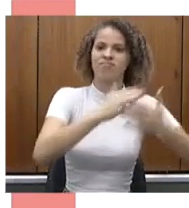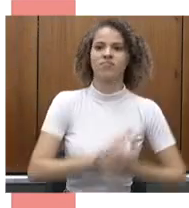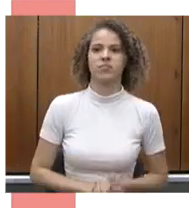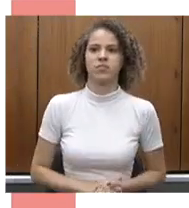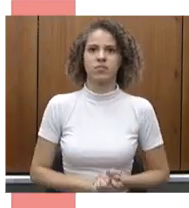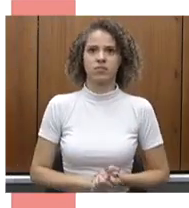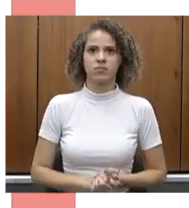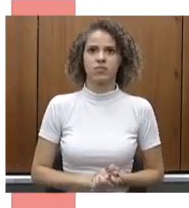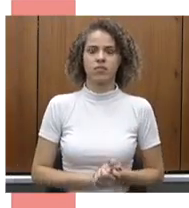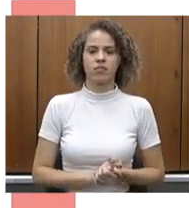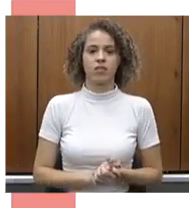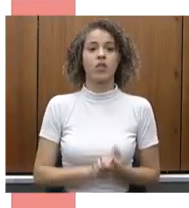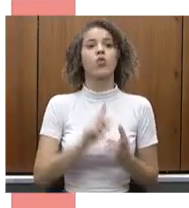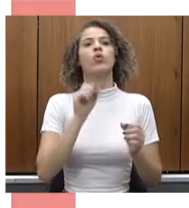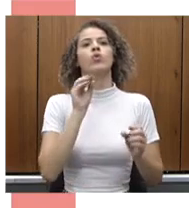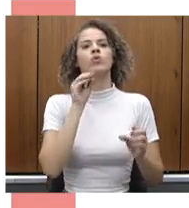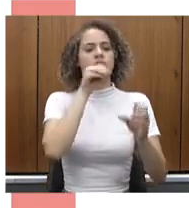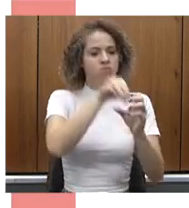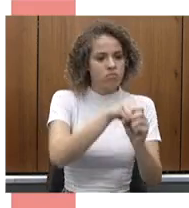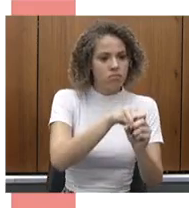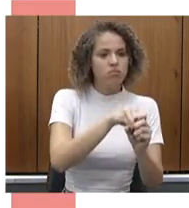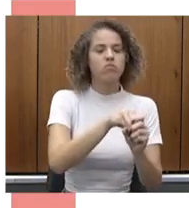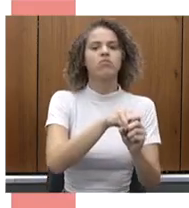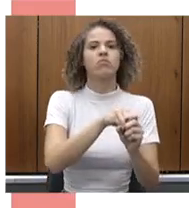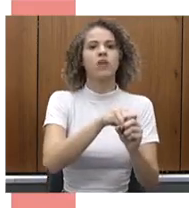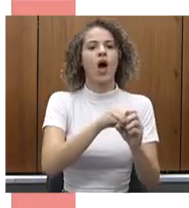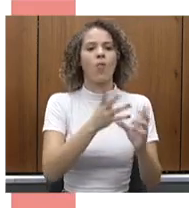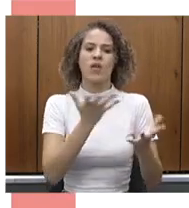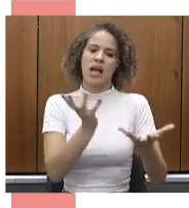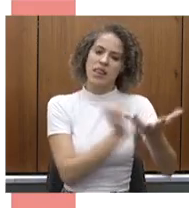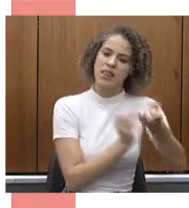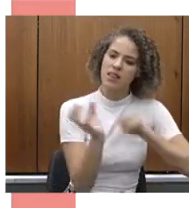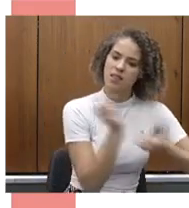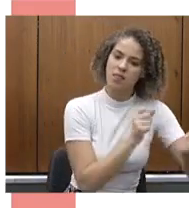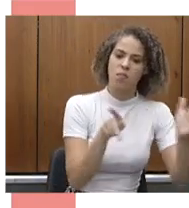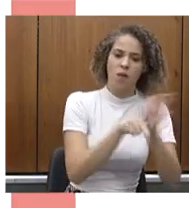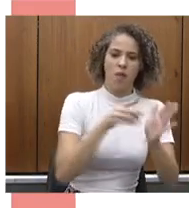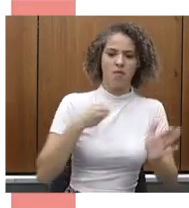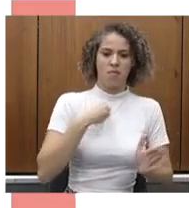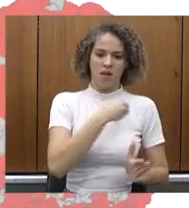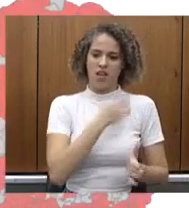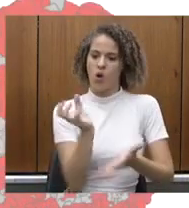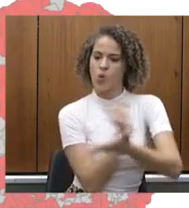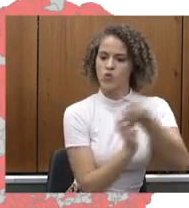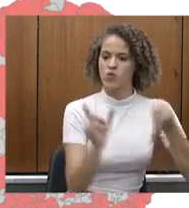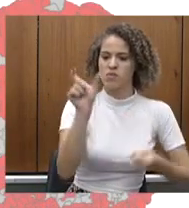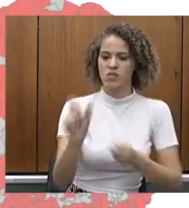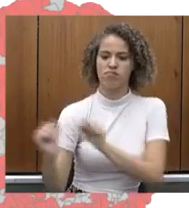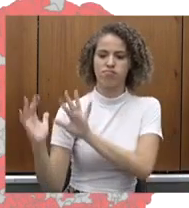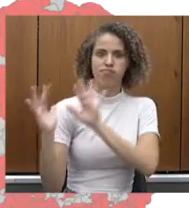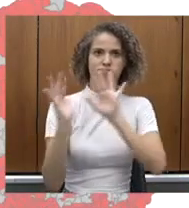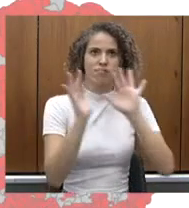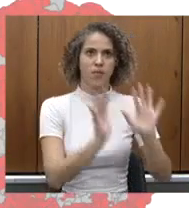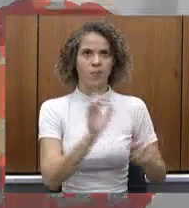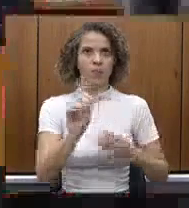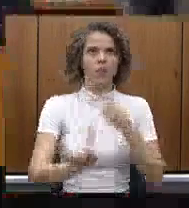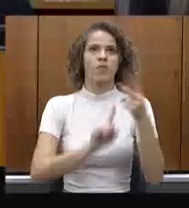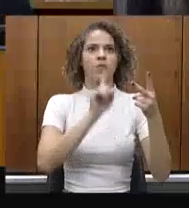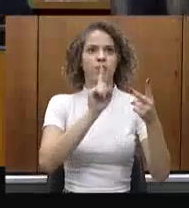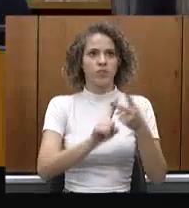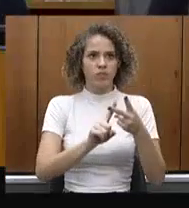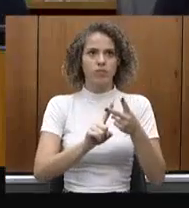da atenção da saúde pública no Estado de Minas. Pode passar, por favor. Atenção secundária, o